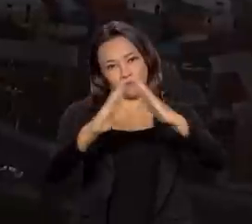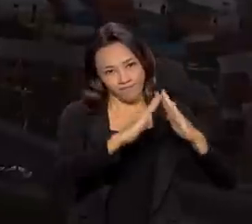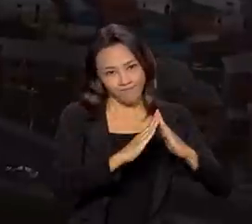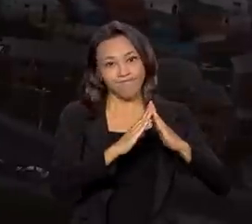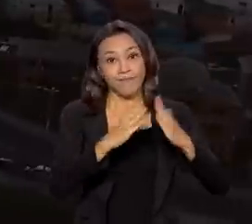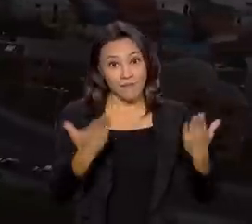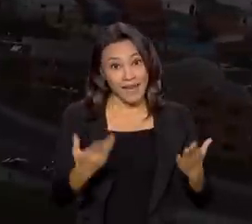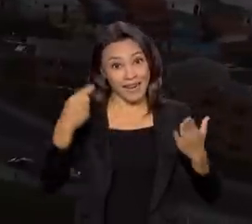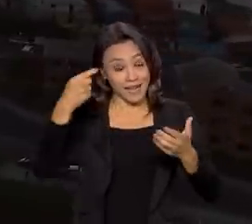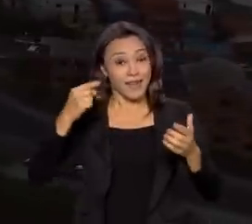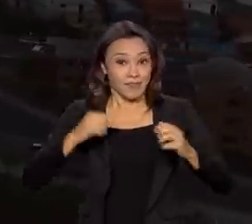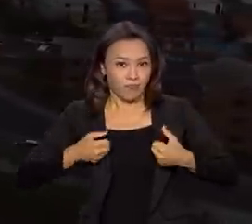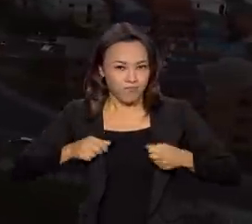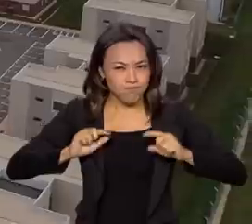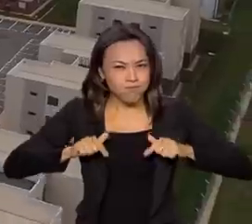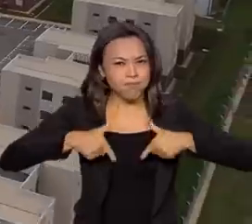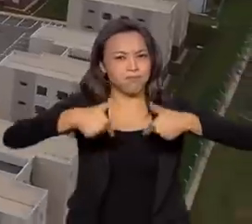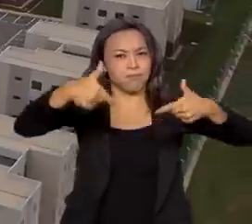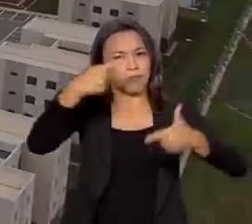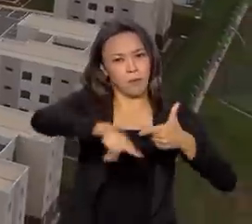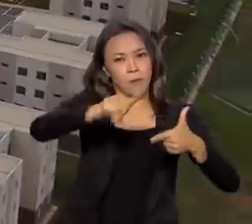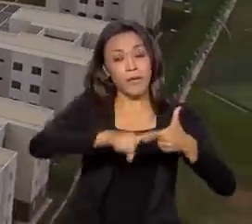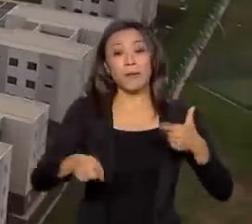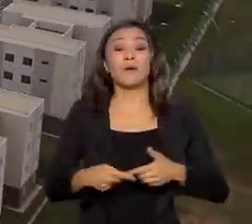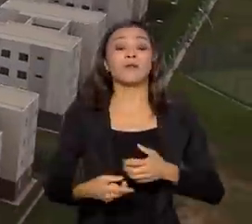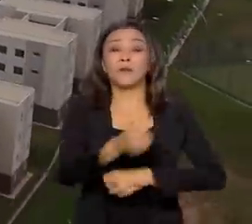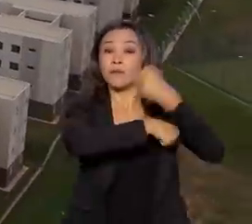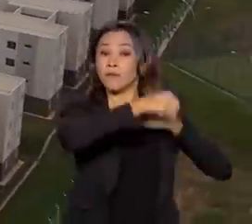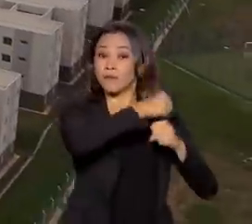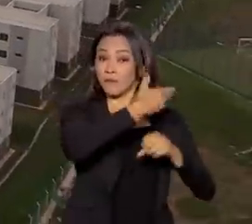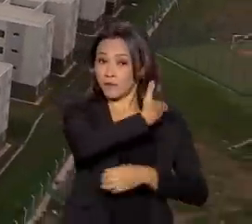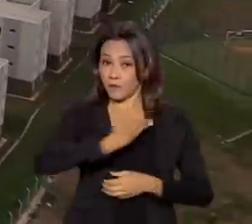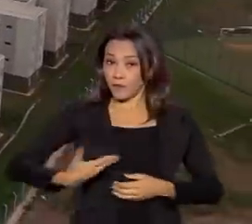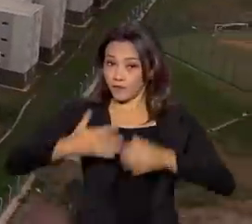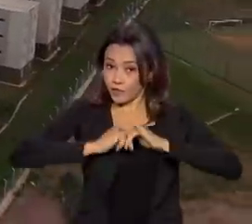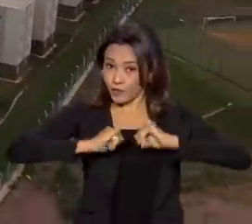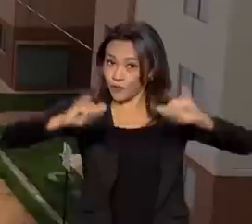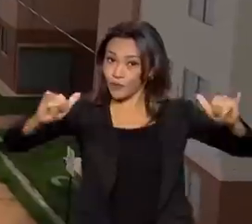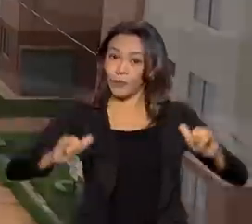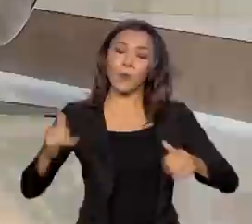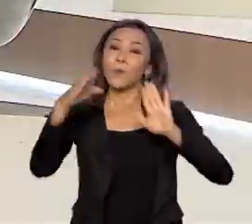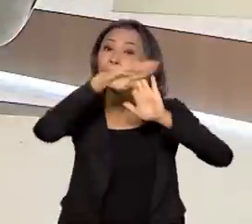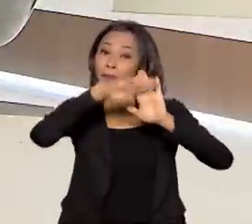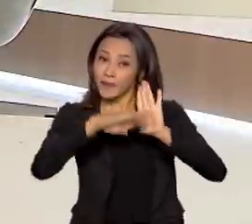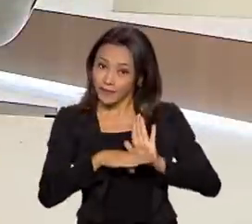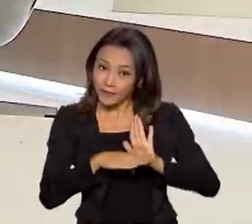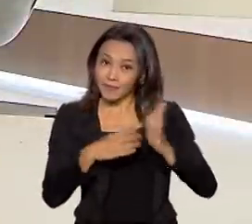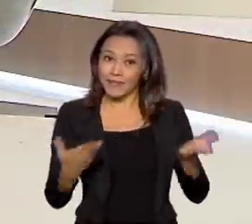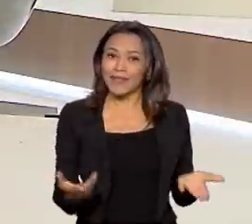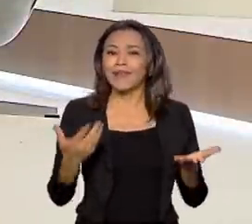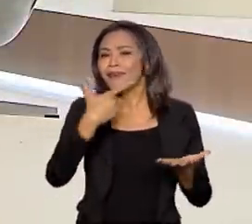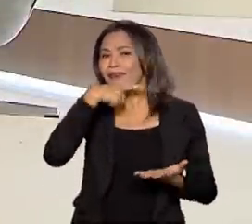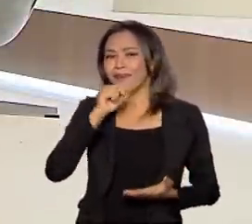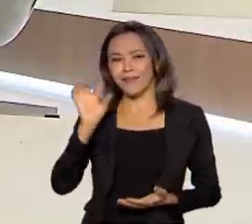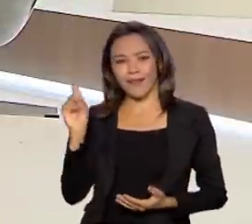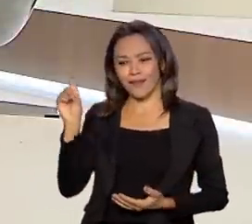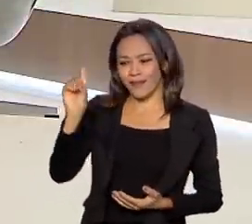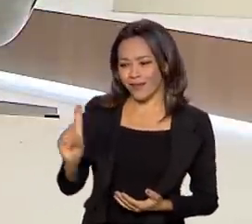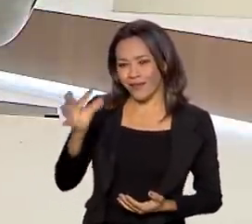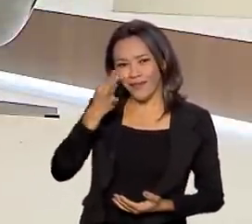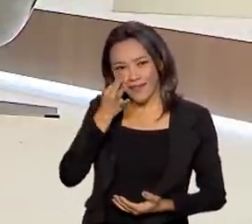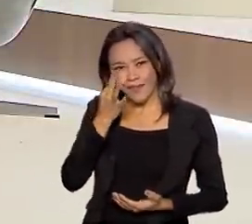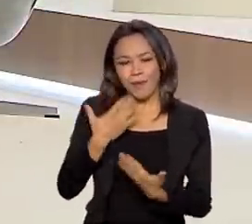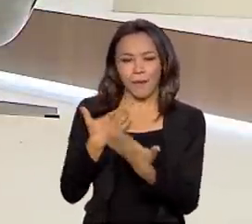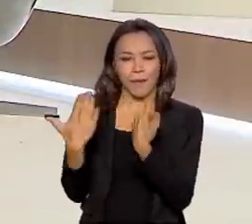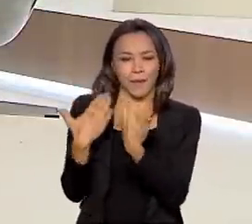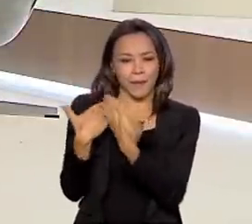enfrentar este problema, o governo lançou no ano passado o programa Casa Verde e Amarela. E quem está comigo aqui no Brasil em Pauta